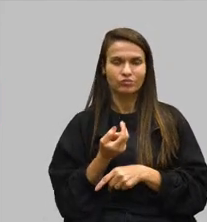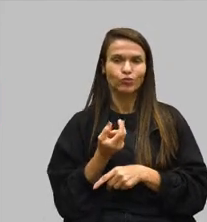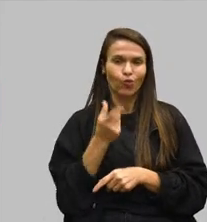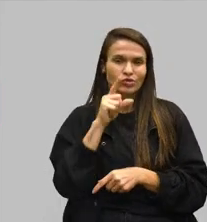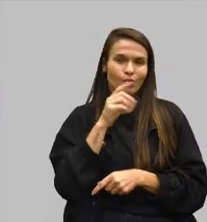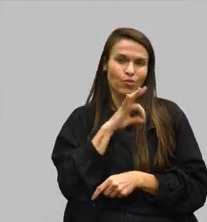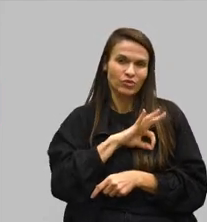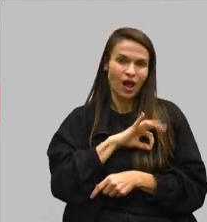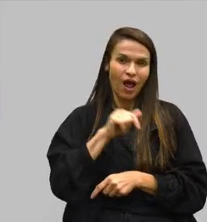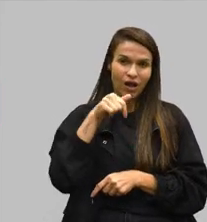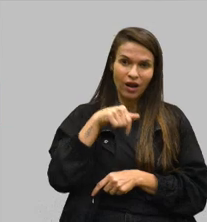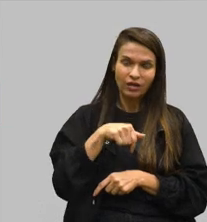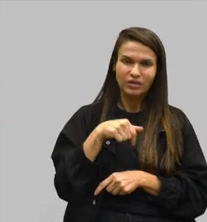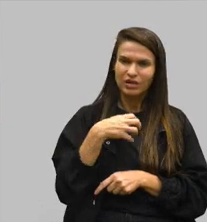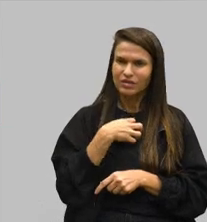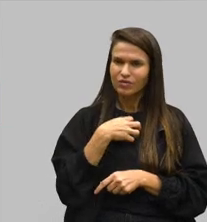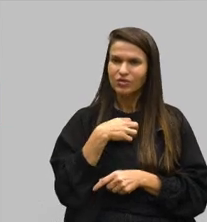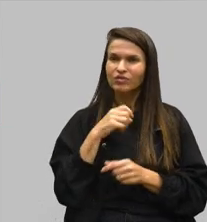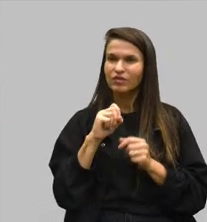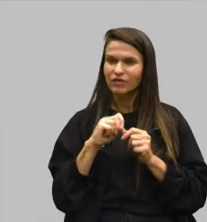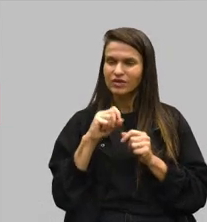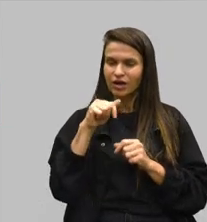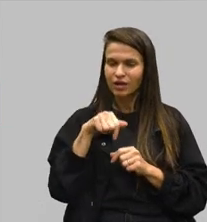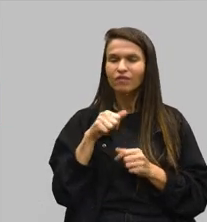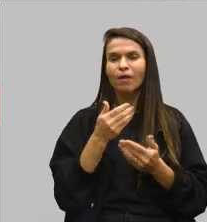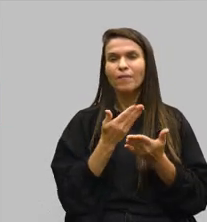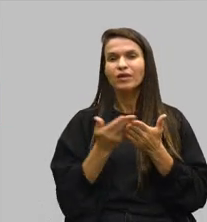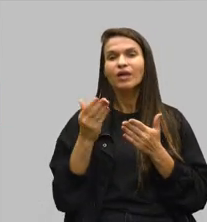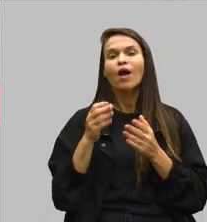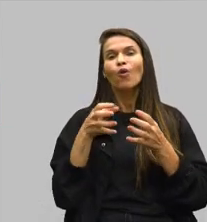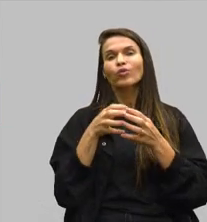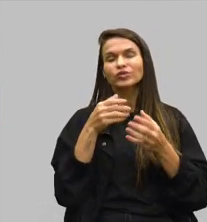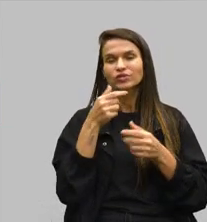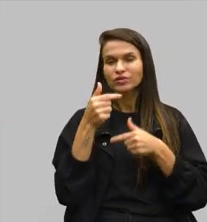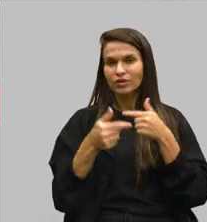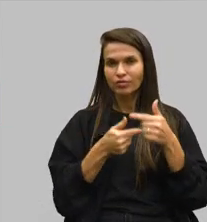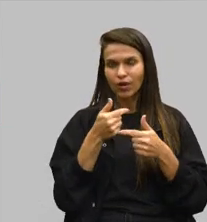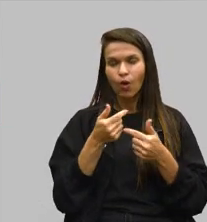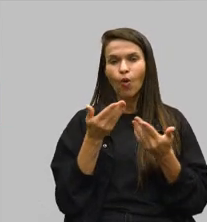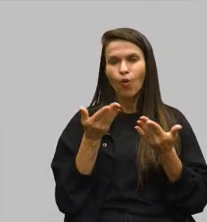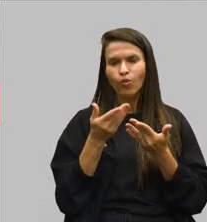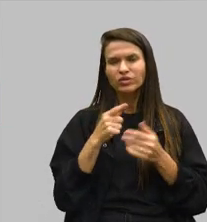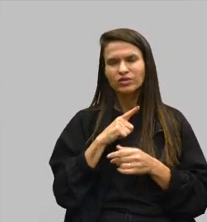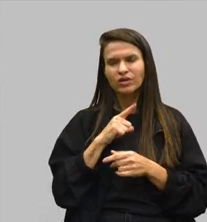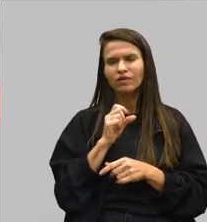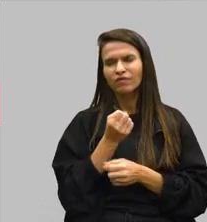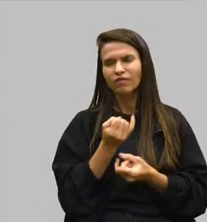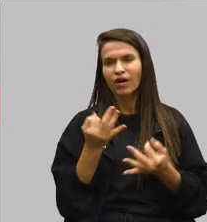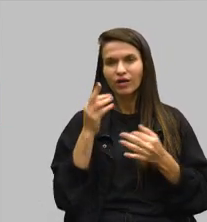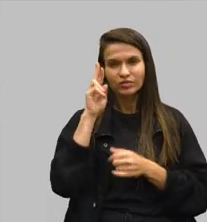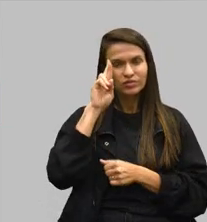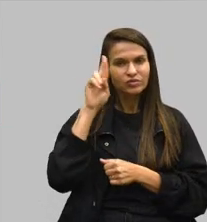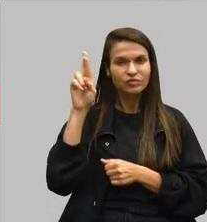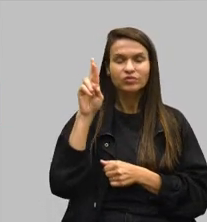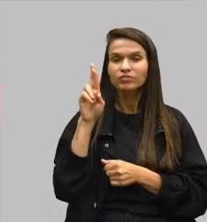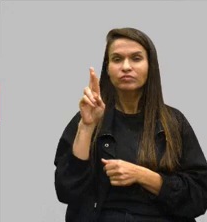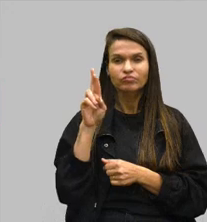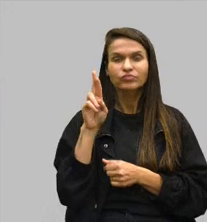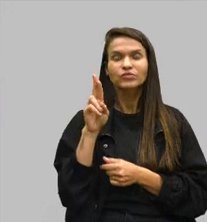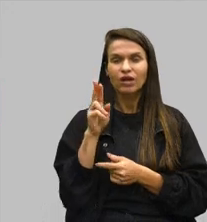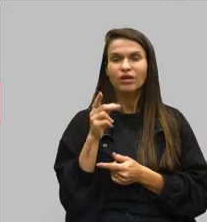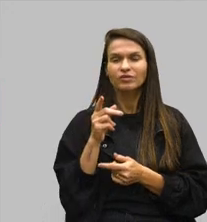está sendo feito, quem vai perder é os trabalhadores. Hoje, já tem vários produtores, já, aonde não se mecanizavam, talvez estão